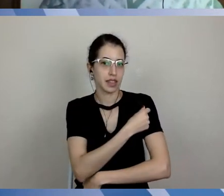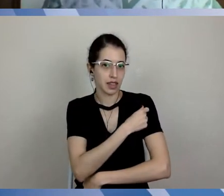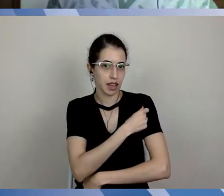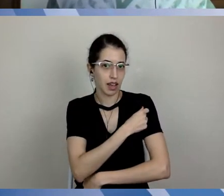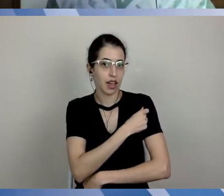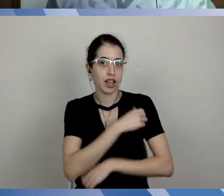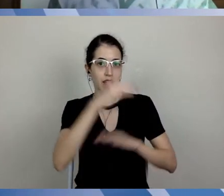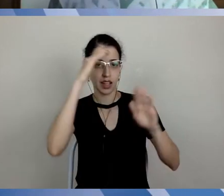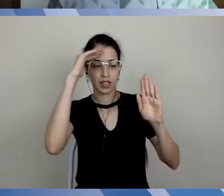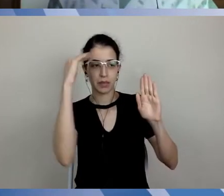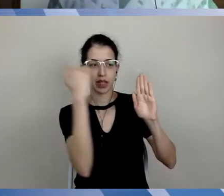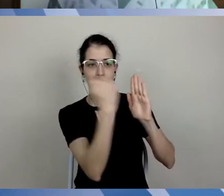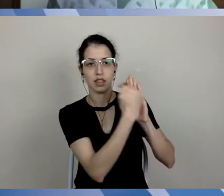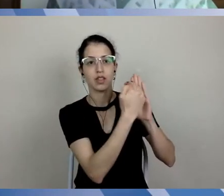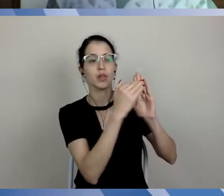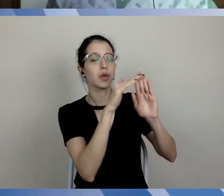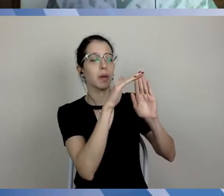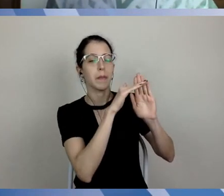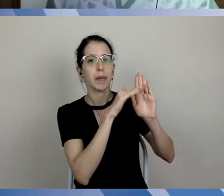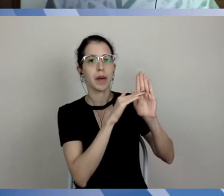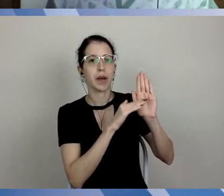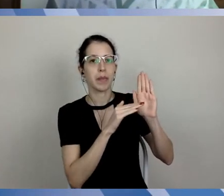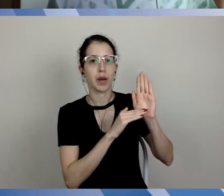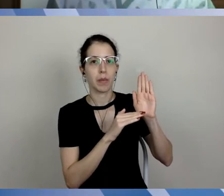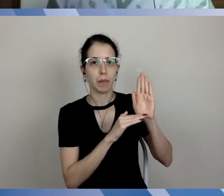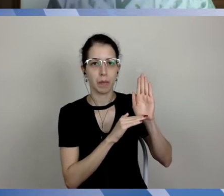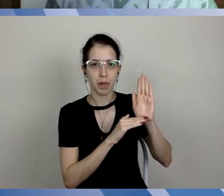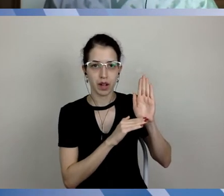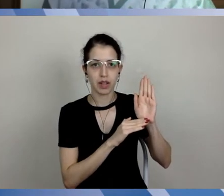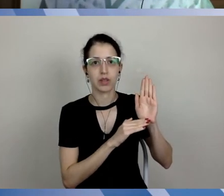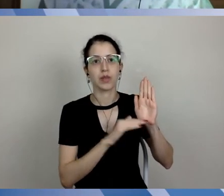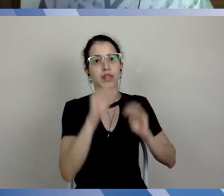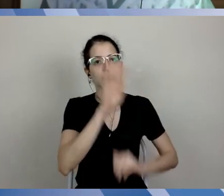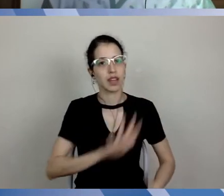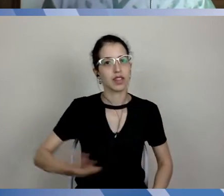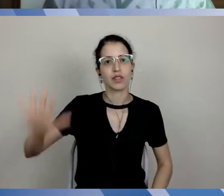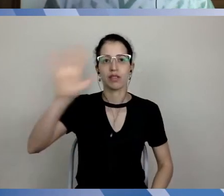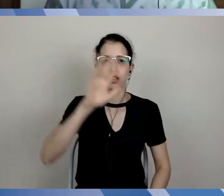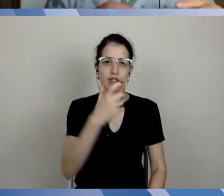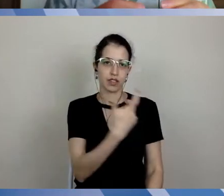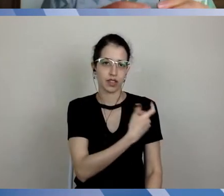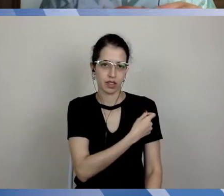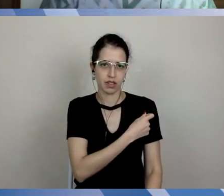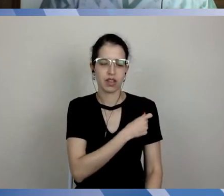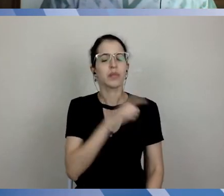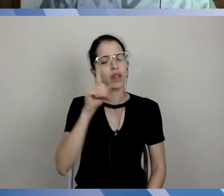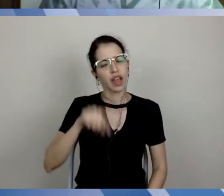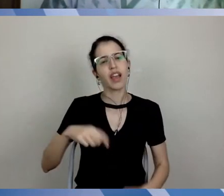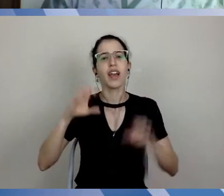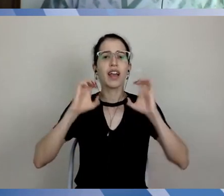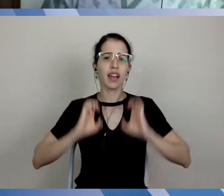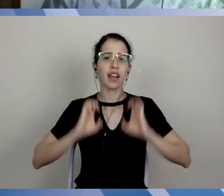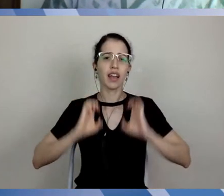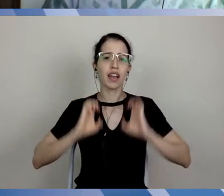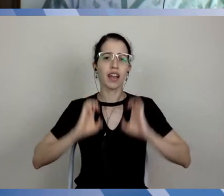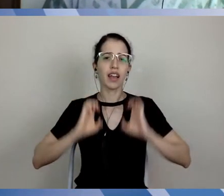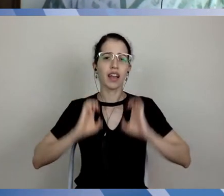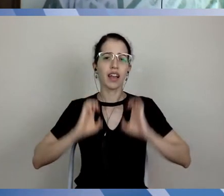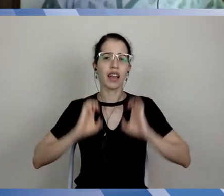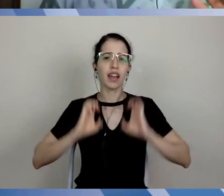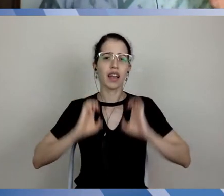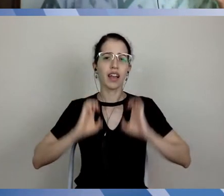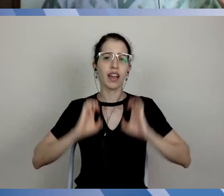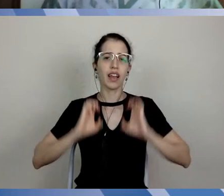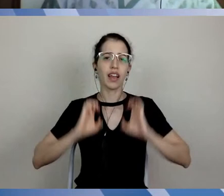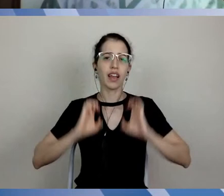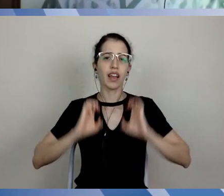Plano Nacional de Vacinação, por uma questão, inclusive, ética. né? Então, se um estagiário vai para o serviço de saúde